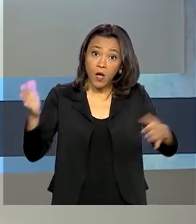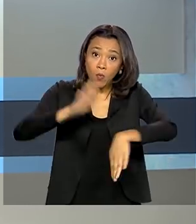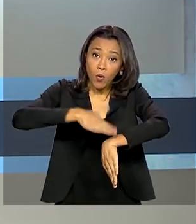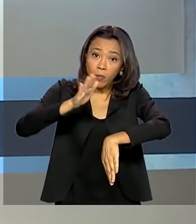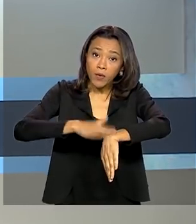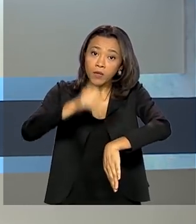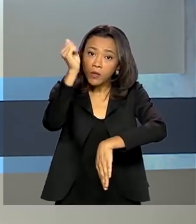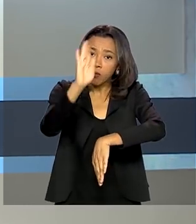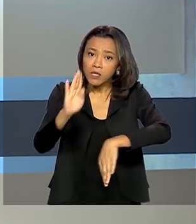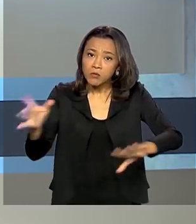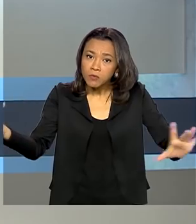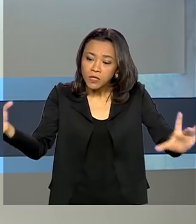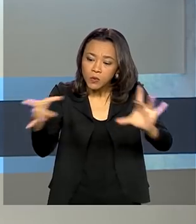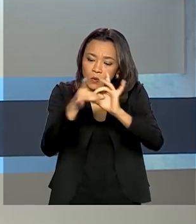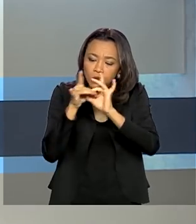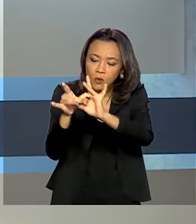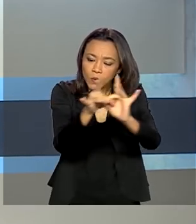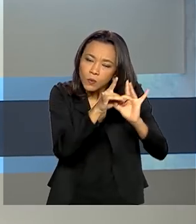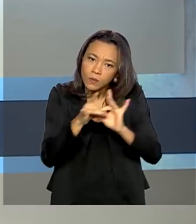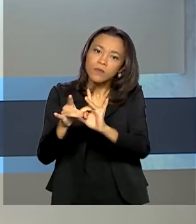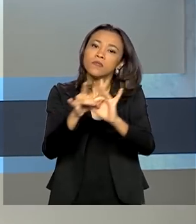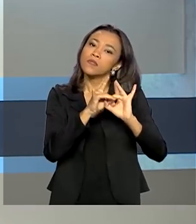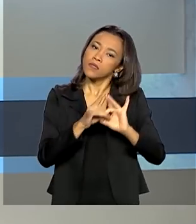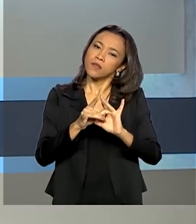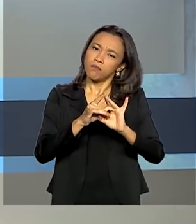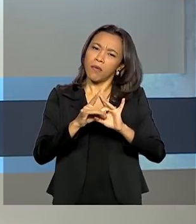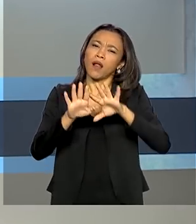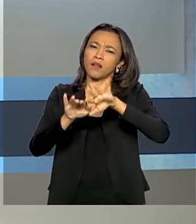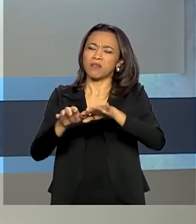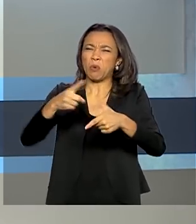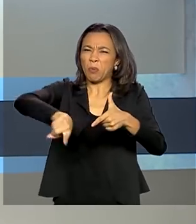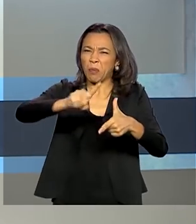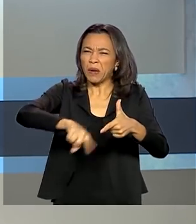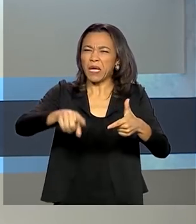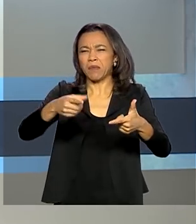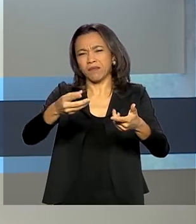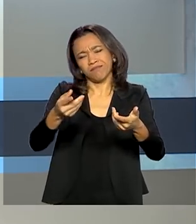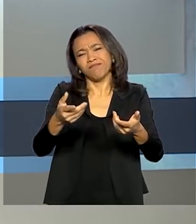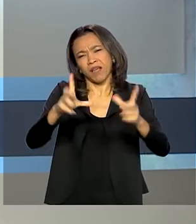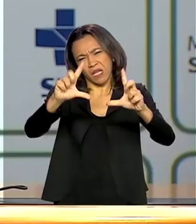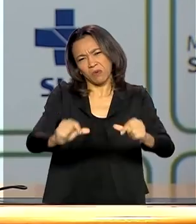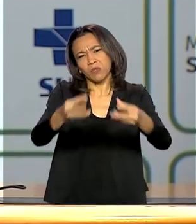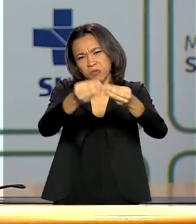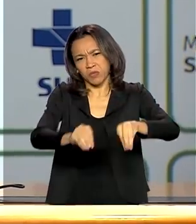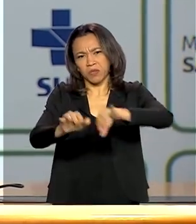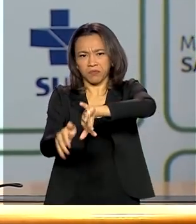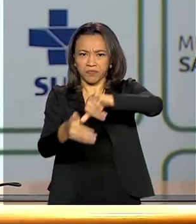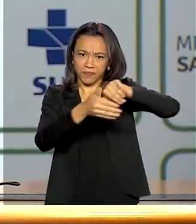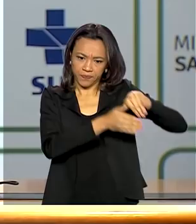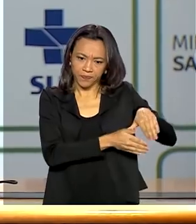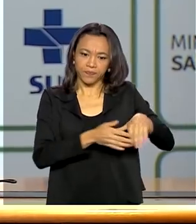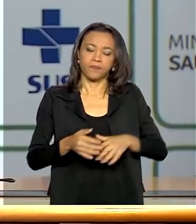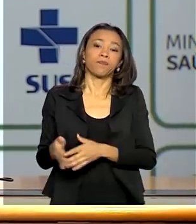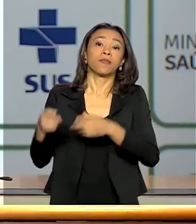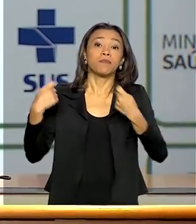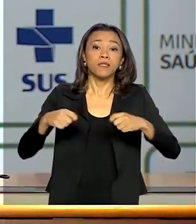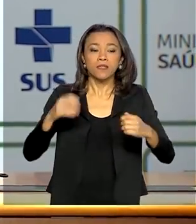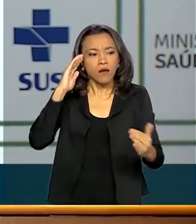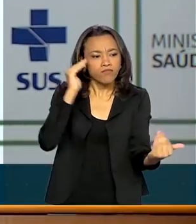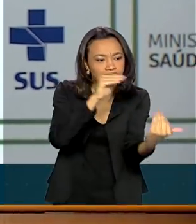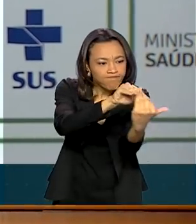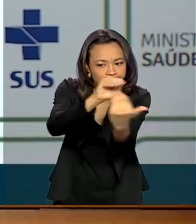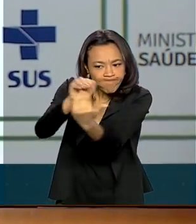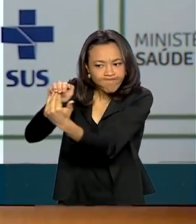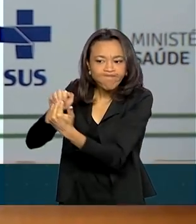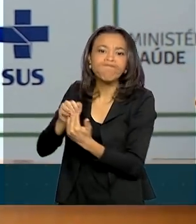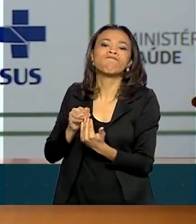e andar na mesma direção para passar pela crise com o menor impacto possível. Construir um consenso, todos